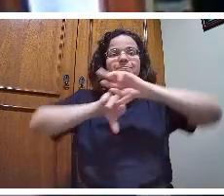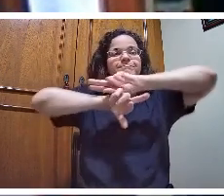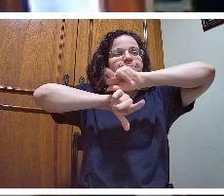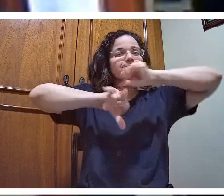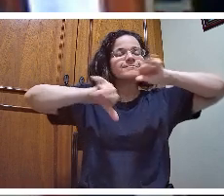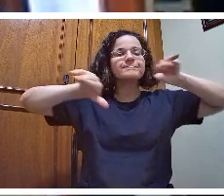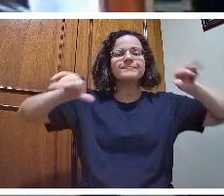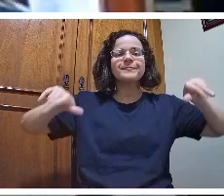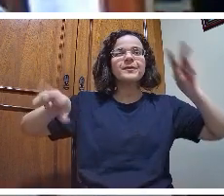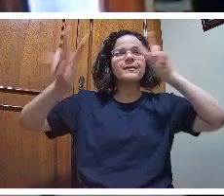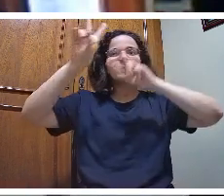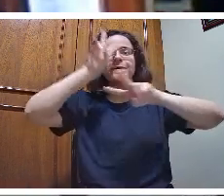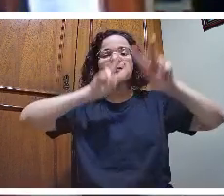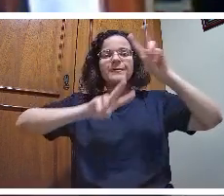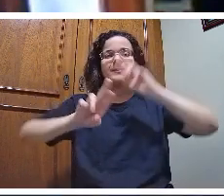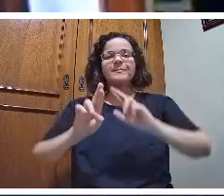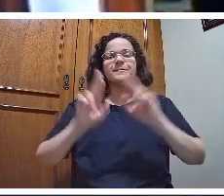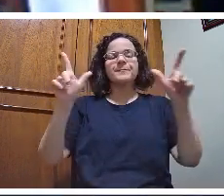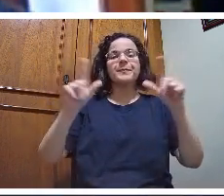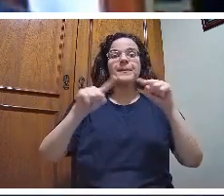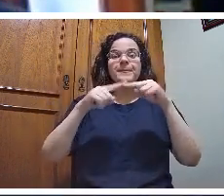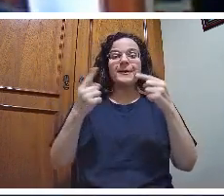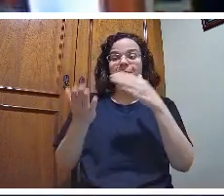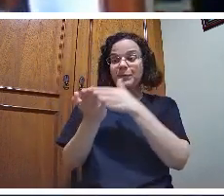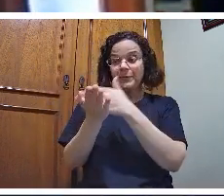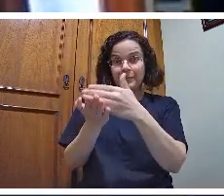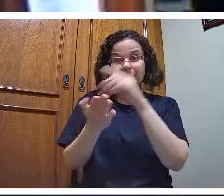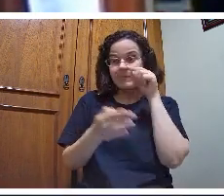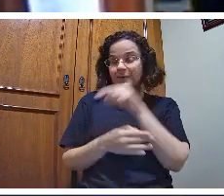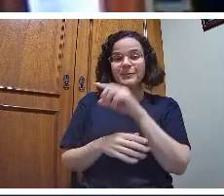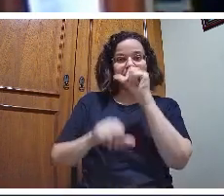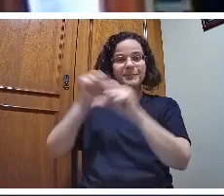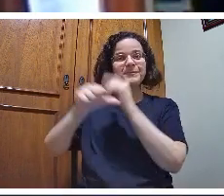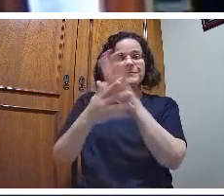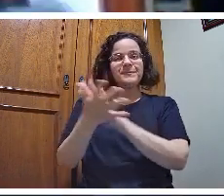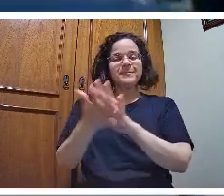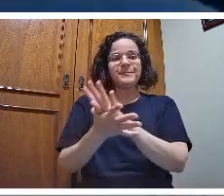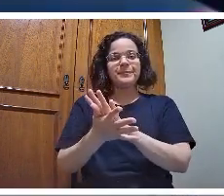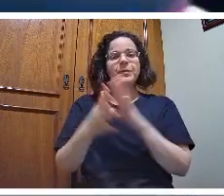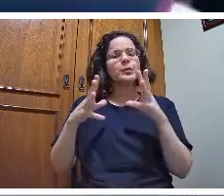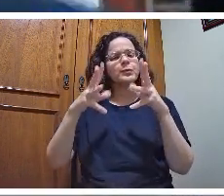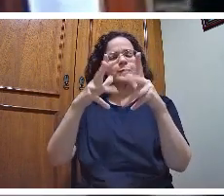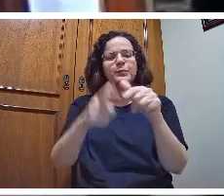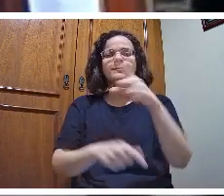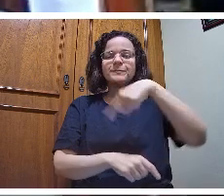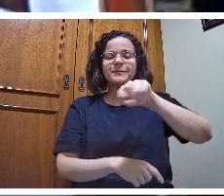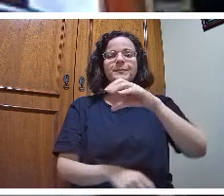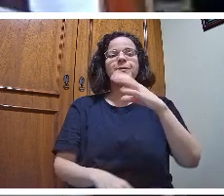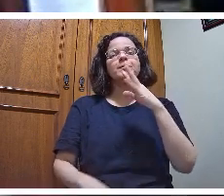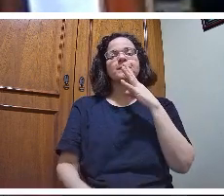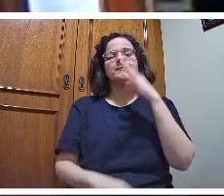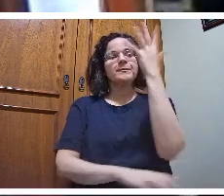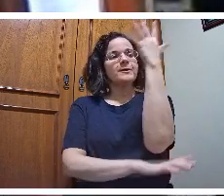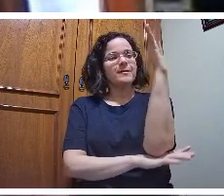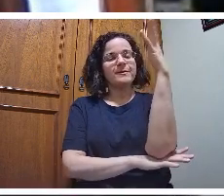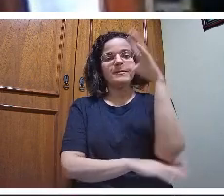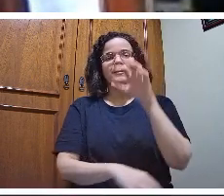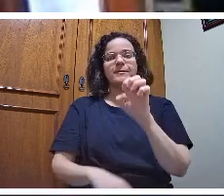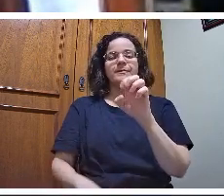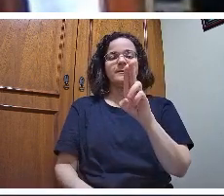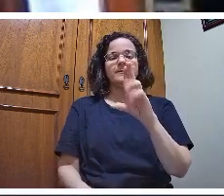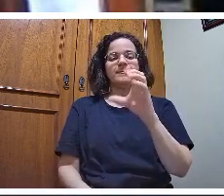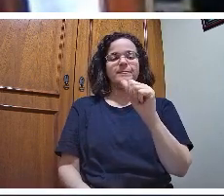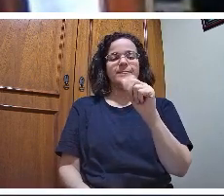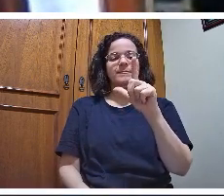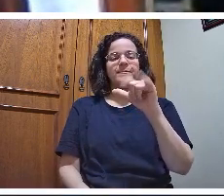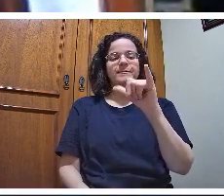não mudou. Todos vocês conhecem o que é o eucalipto. Eucalipto é um eucalipto que está ali uma árvore, diferenciada